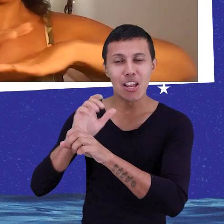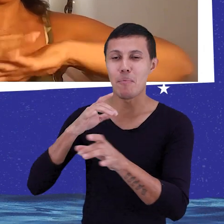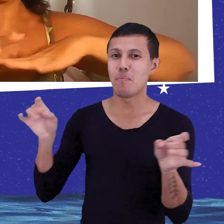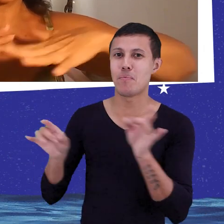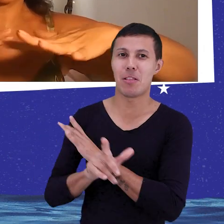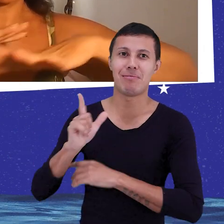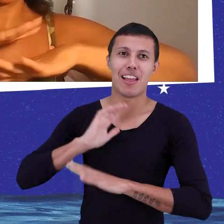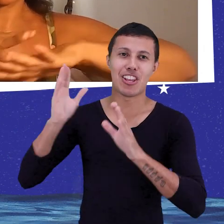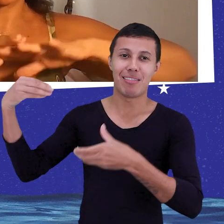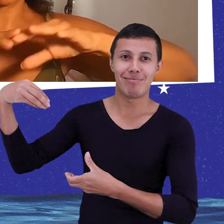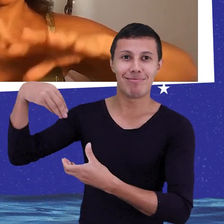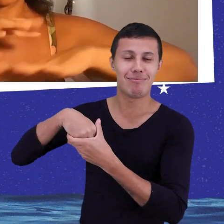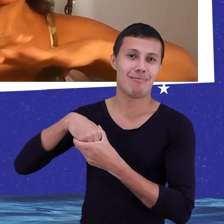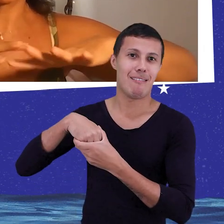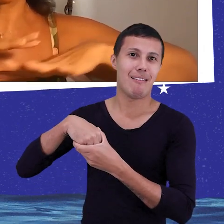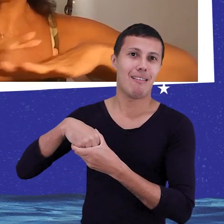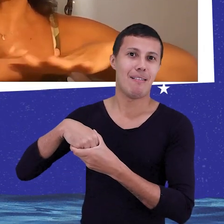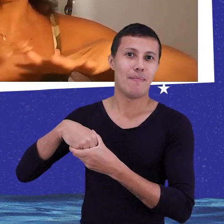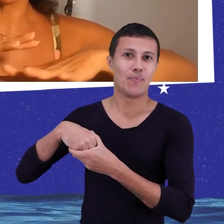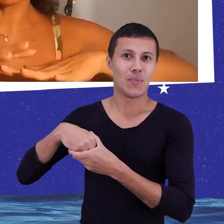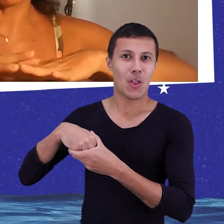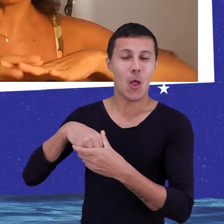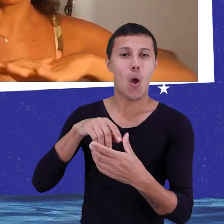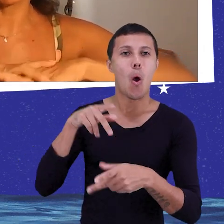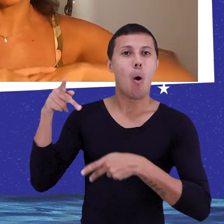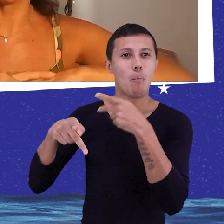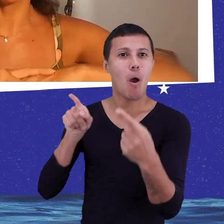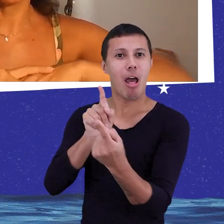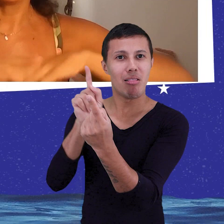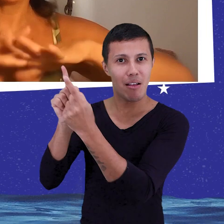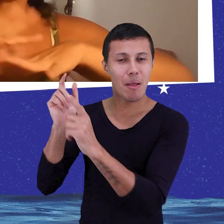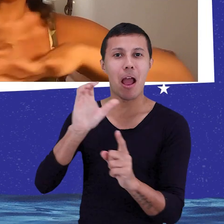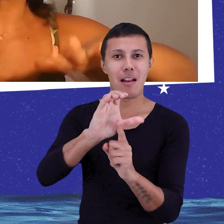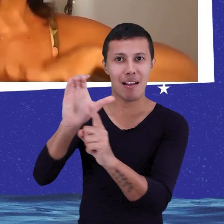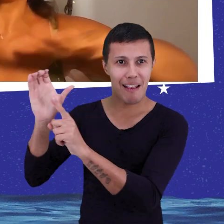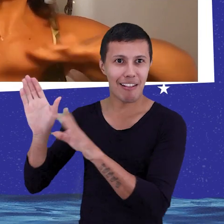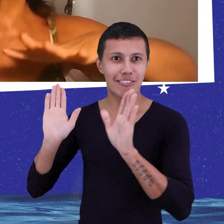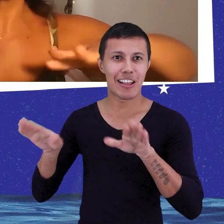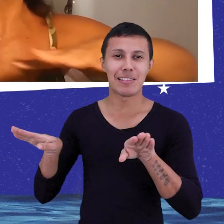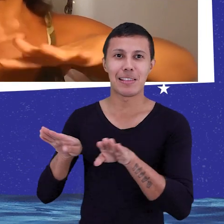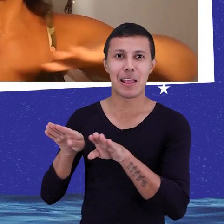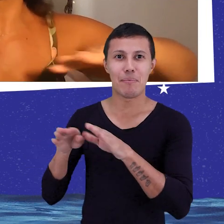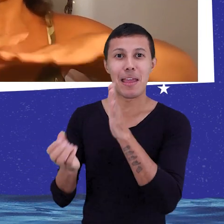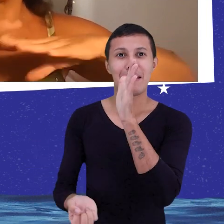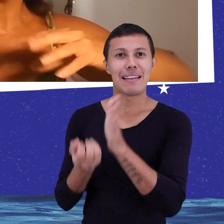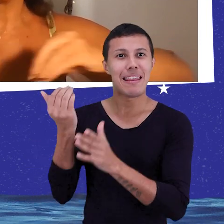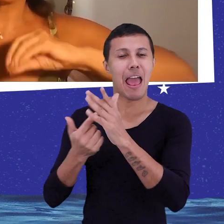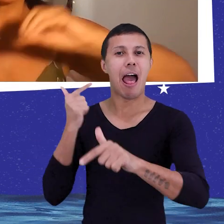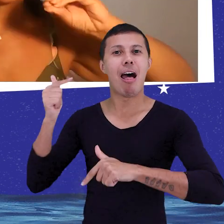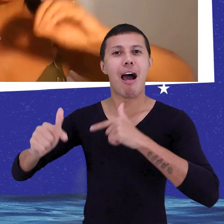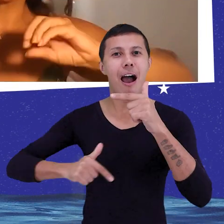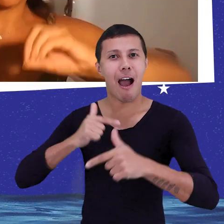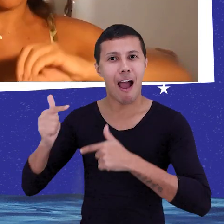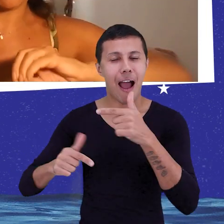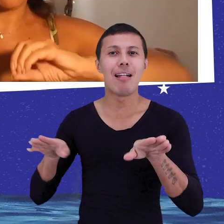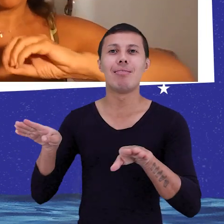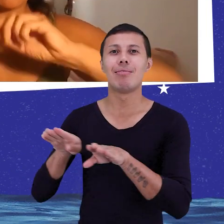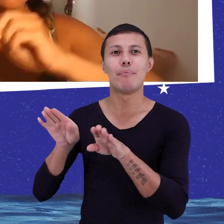dentro da nossa demanda também que a gente tem com os nossos clientes. E assim, gerando mais serviço e começando a